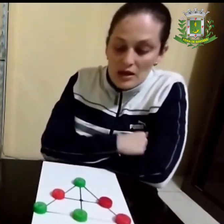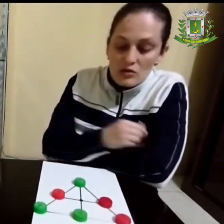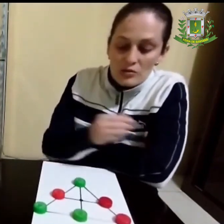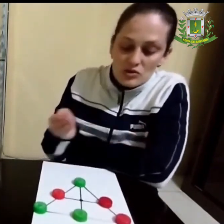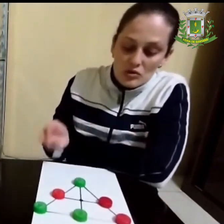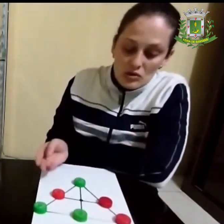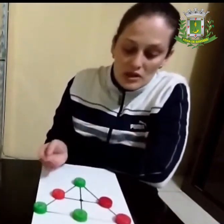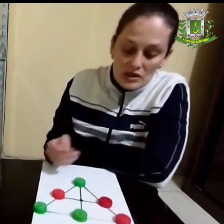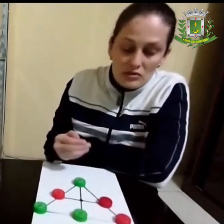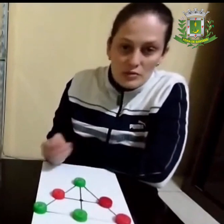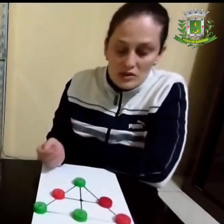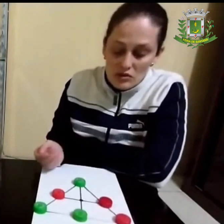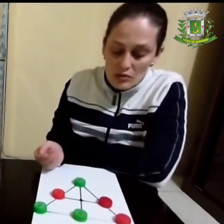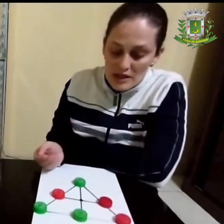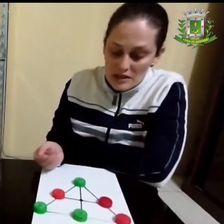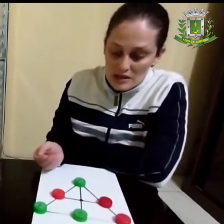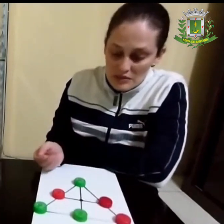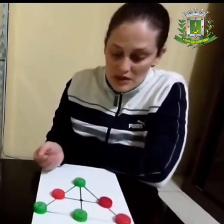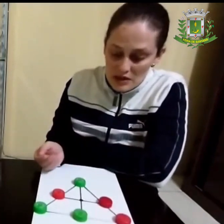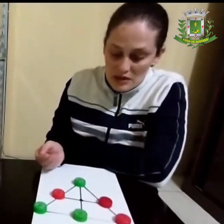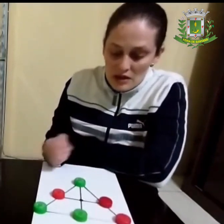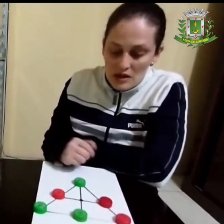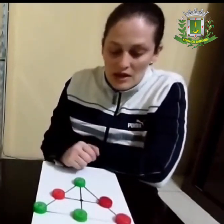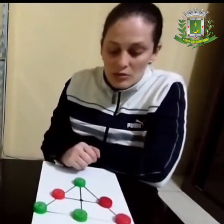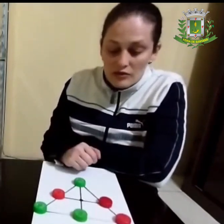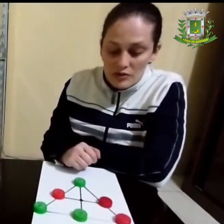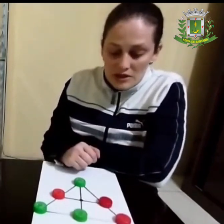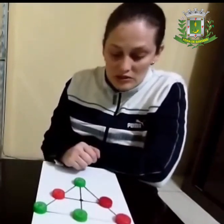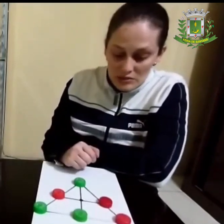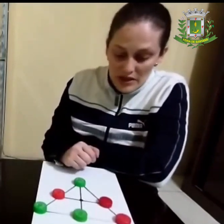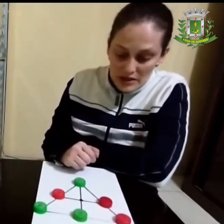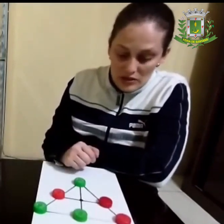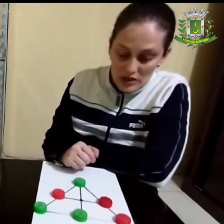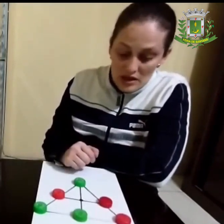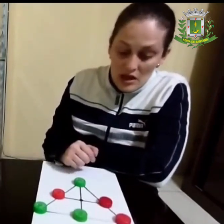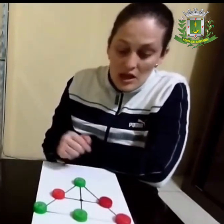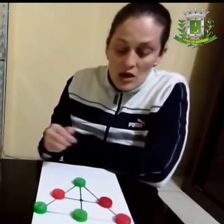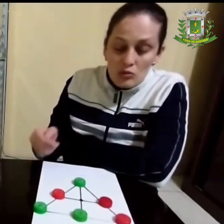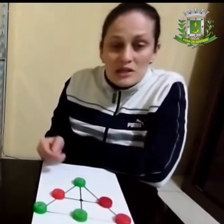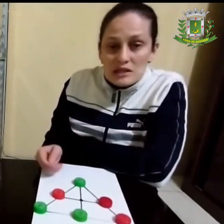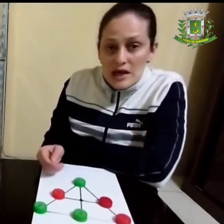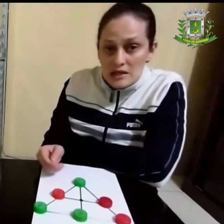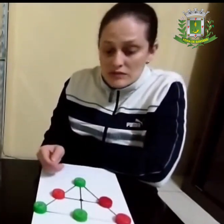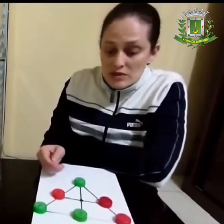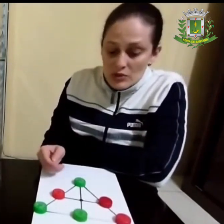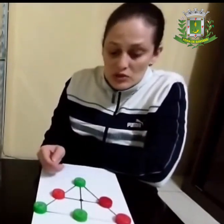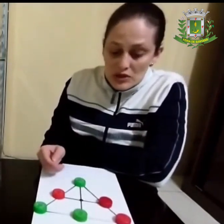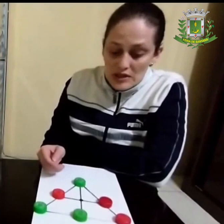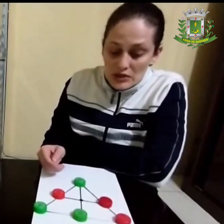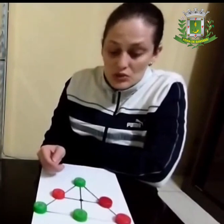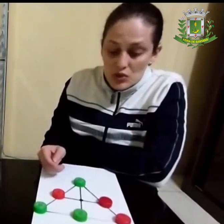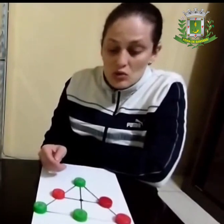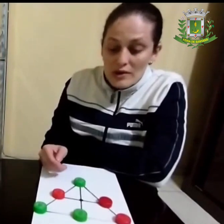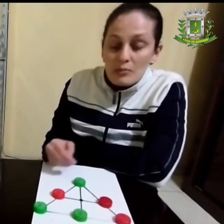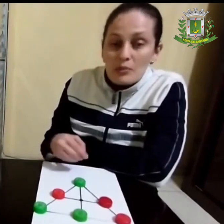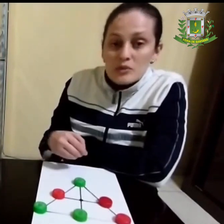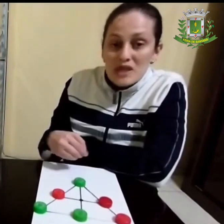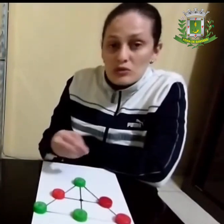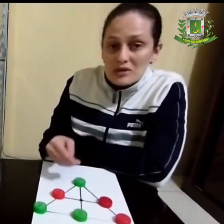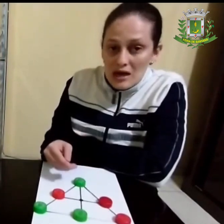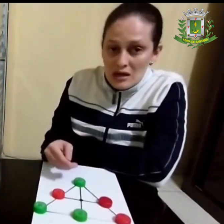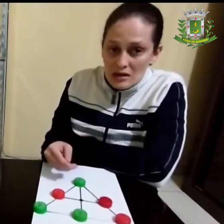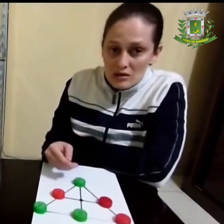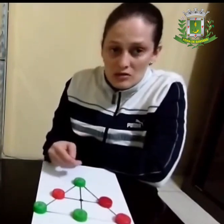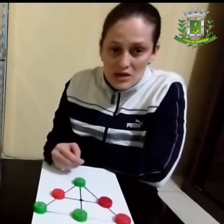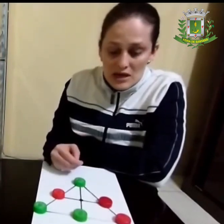quem começou colocando, começa também movimentando as peças, ok? Uma das regras que você pode utilizar no jogo é